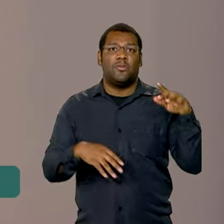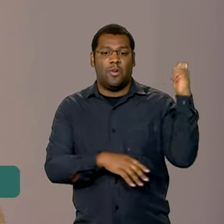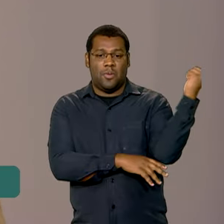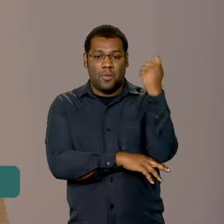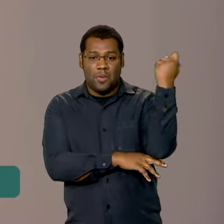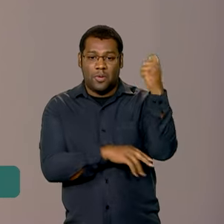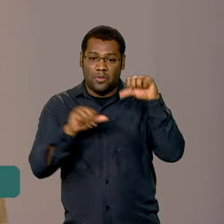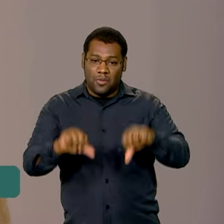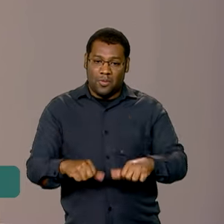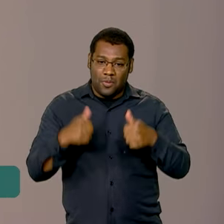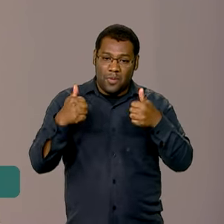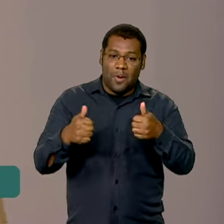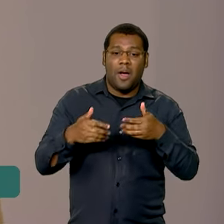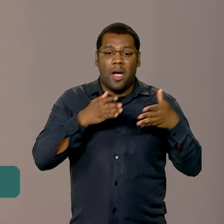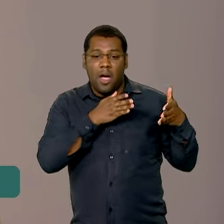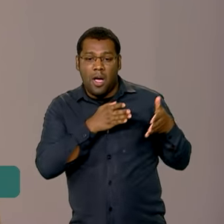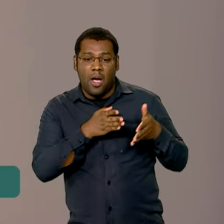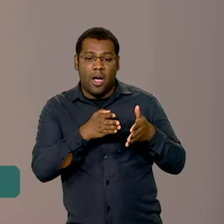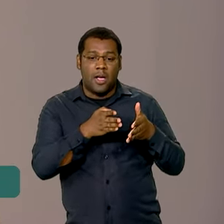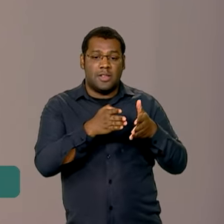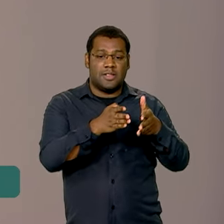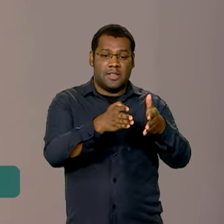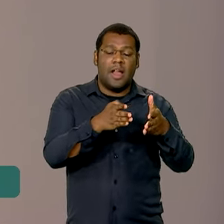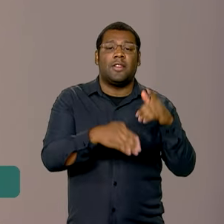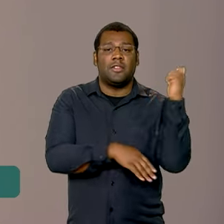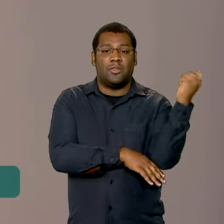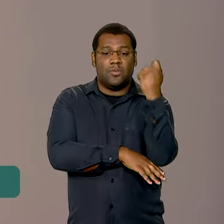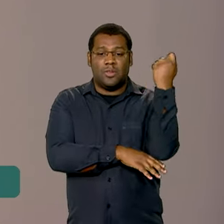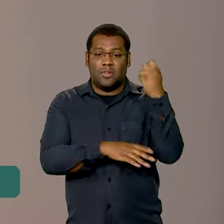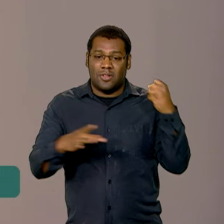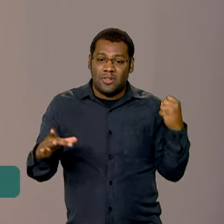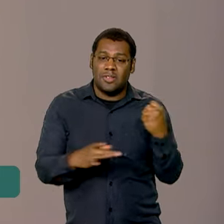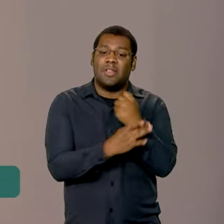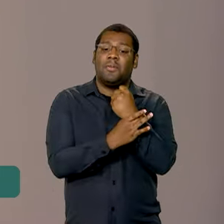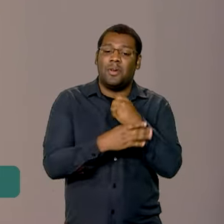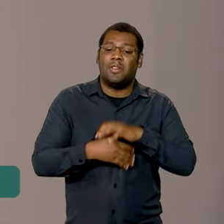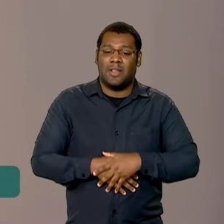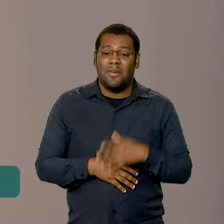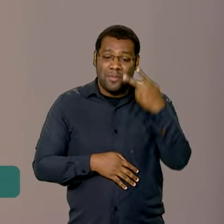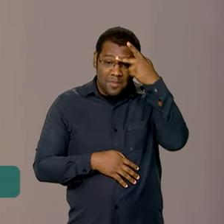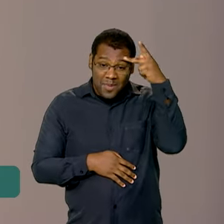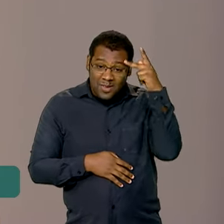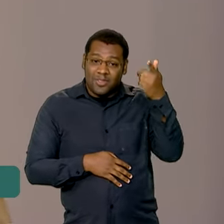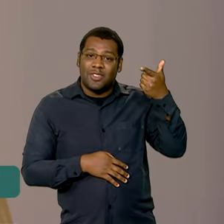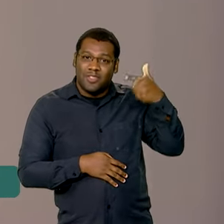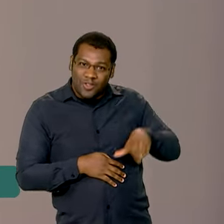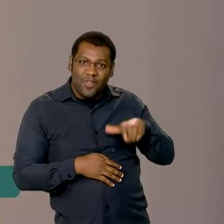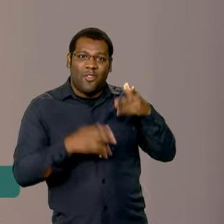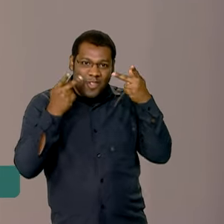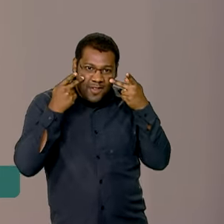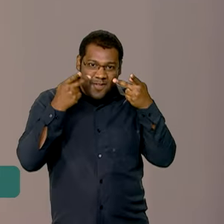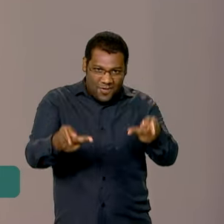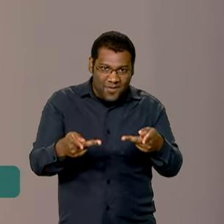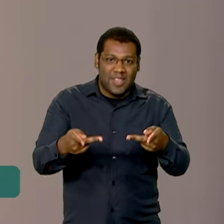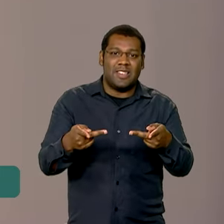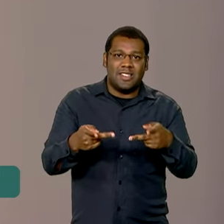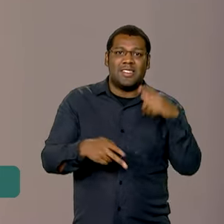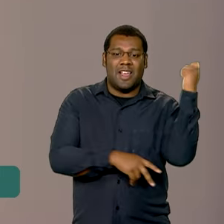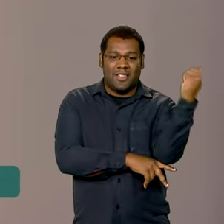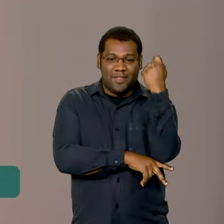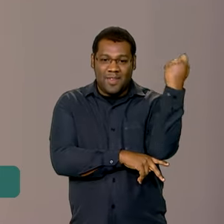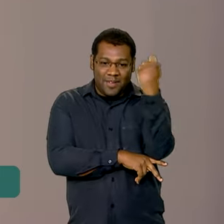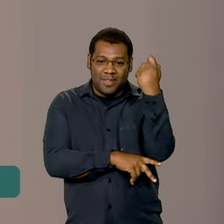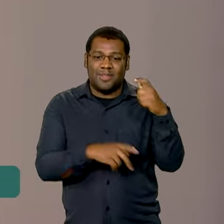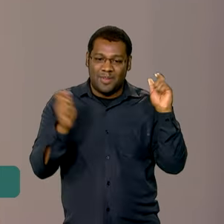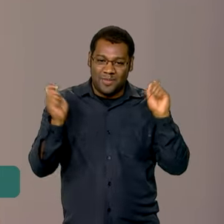os caminhos para que os visitantes possam voltar ao estado e desfrutar de tudo que os gaúchos têm para nos